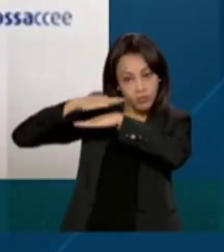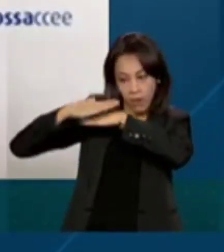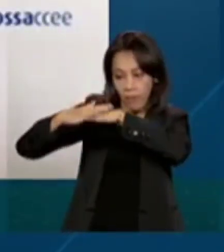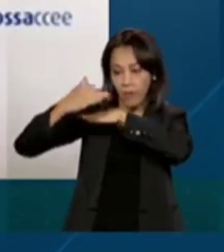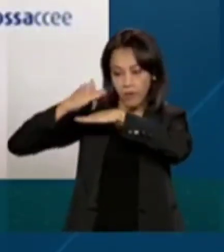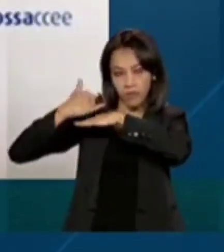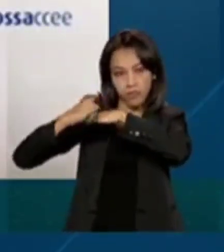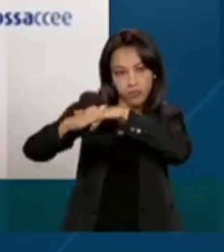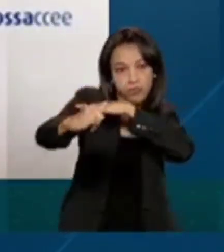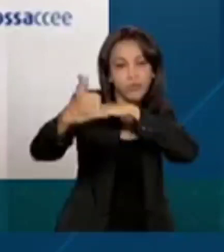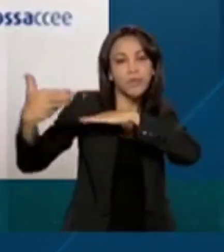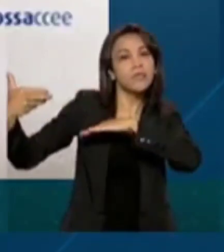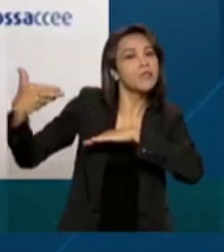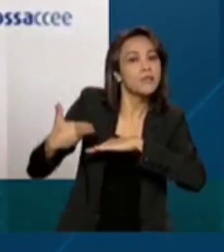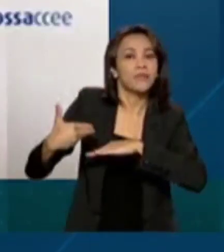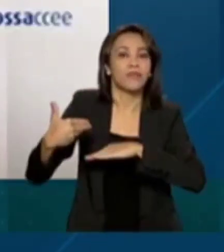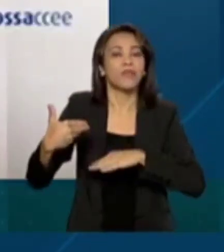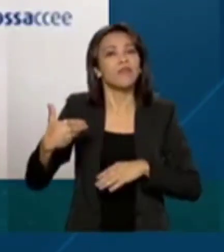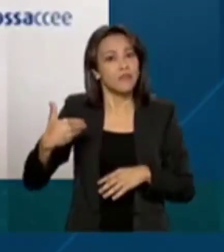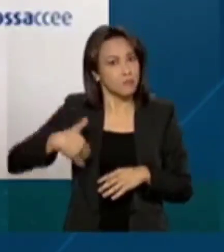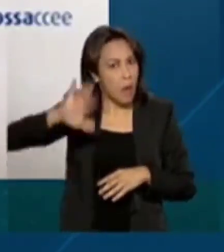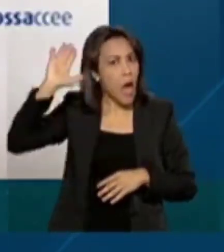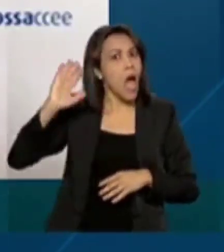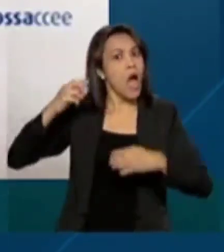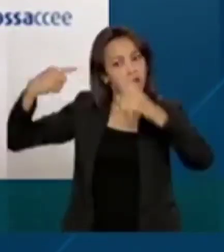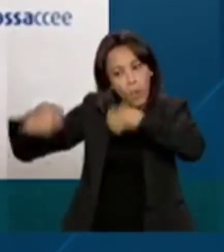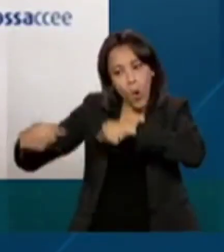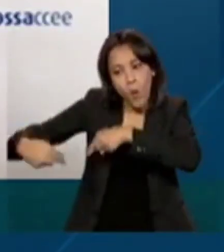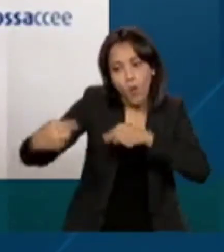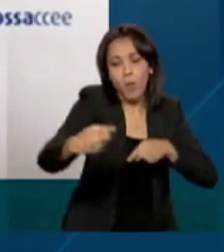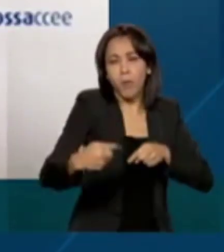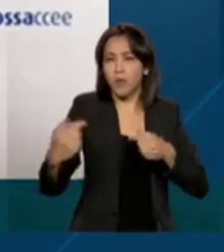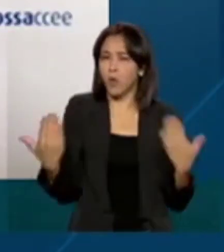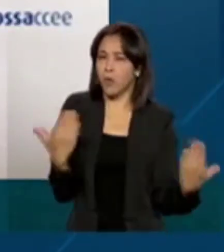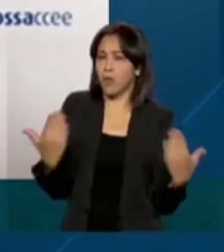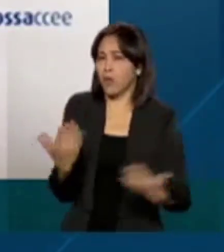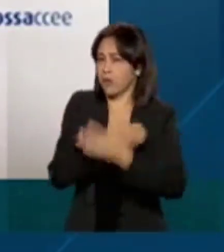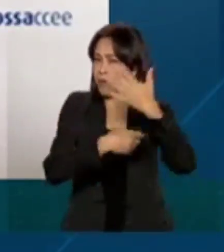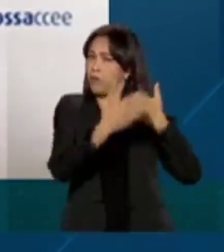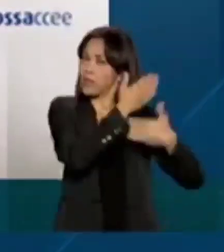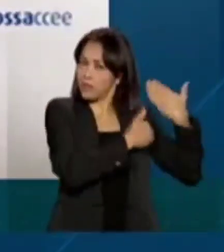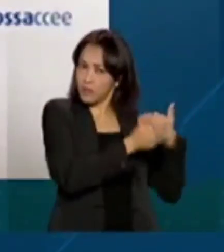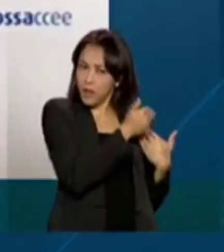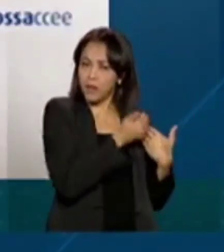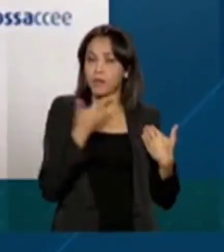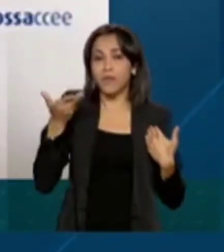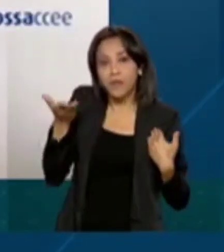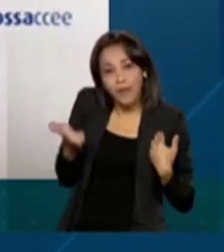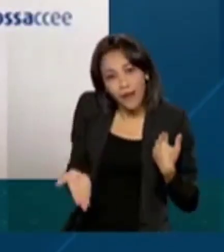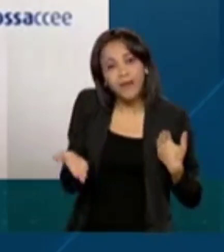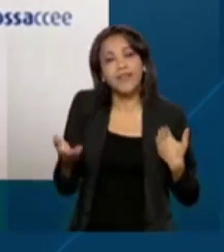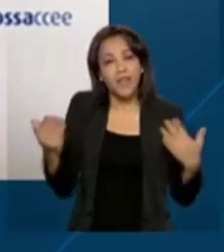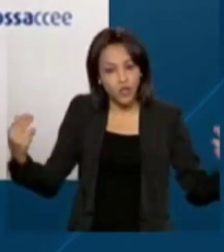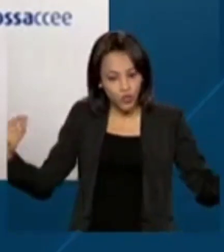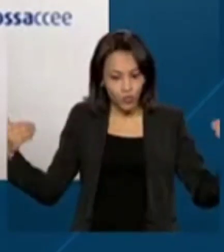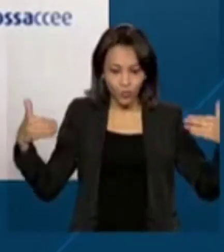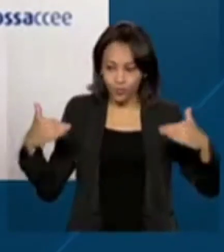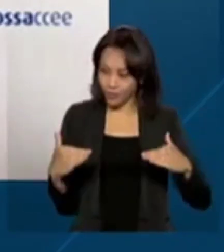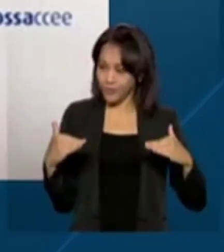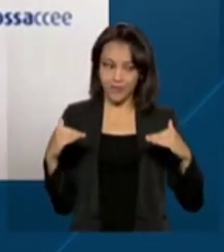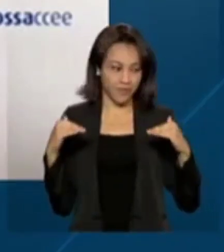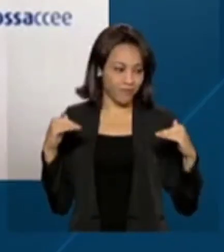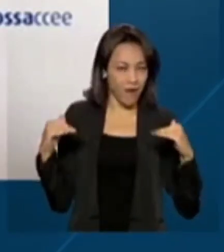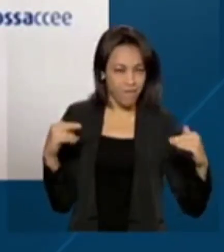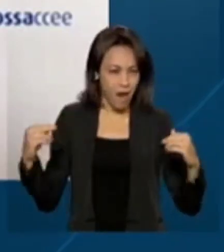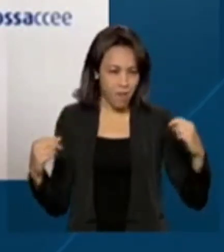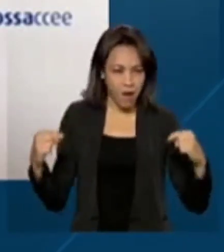bem mais competitiva do que no passado. Então, elas foram colocadas juntas ali justamente para promover a